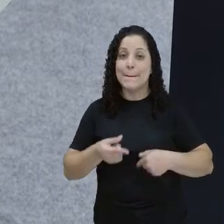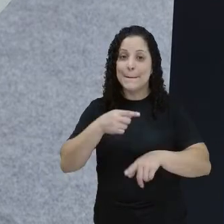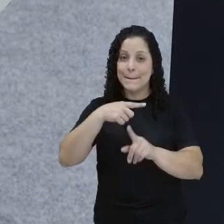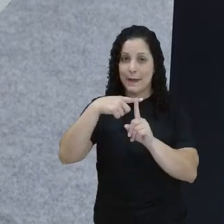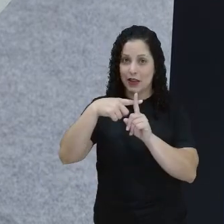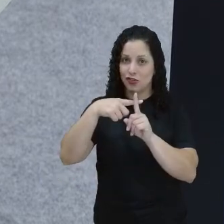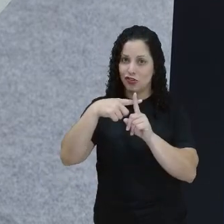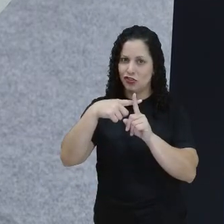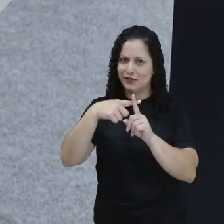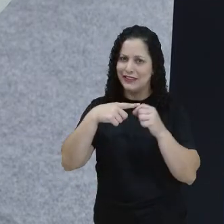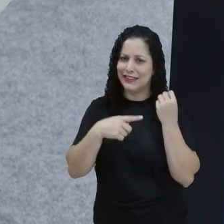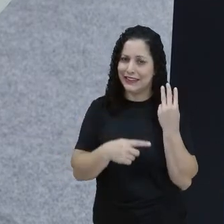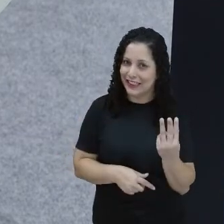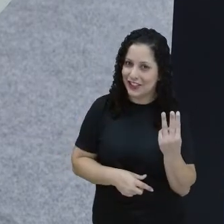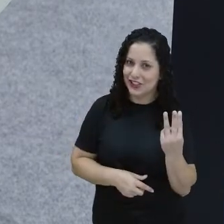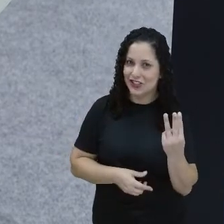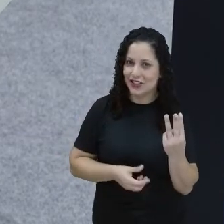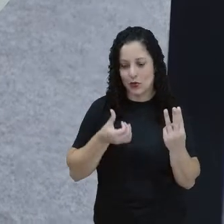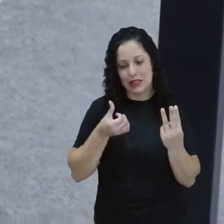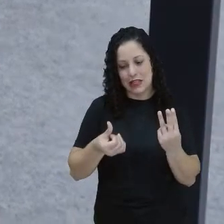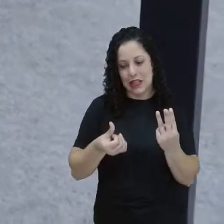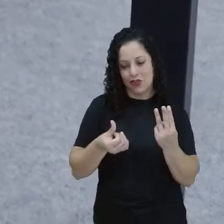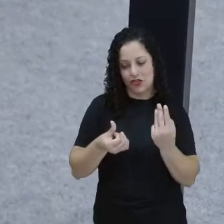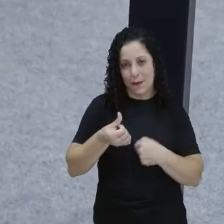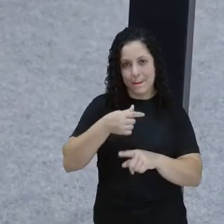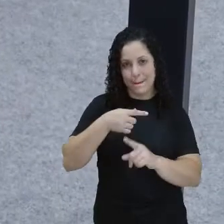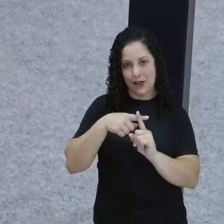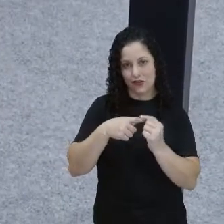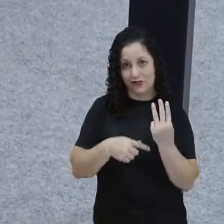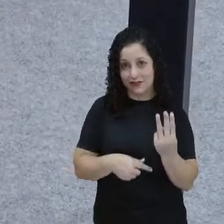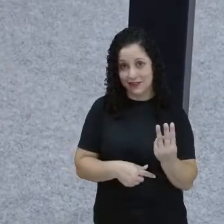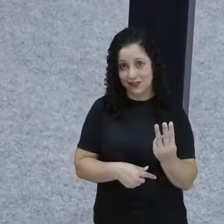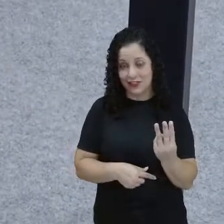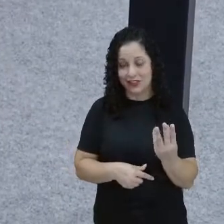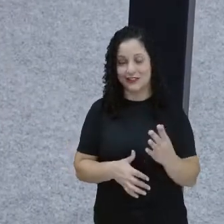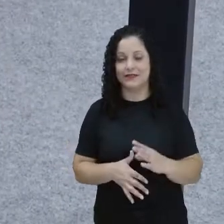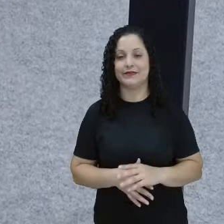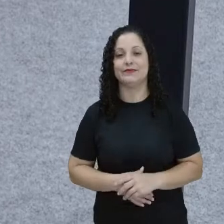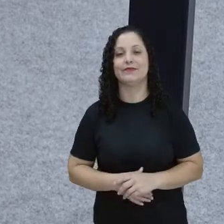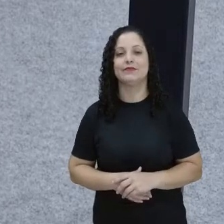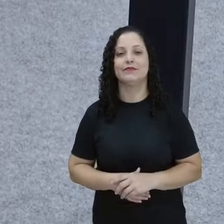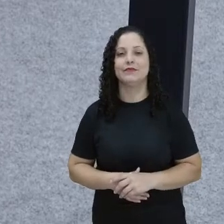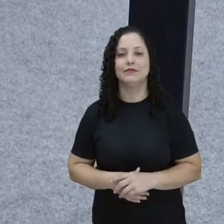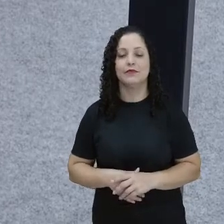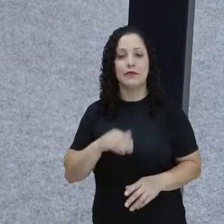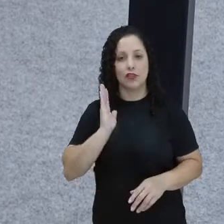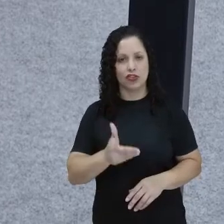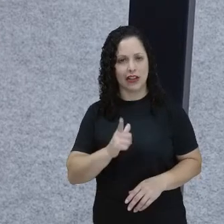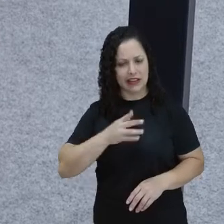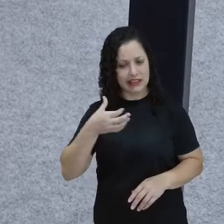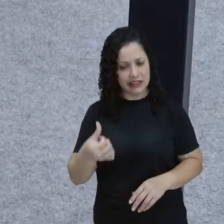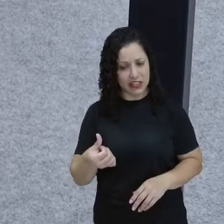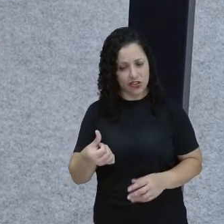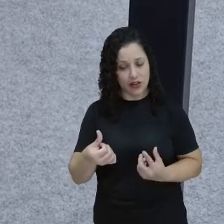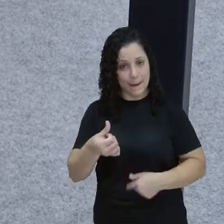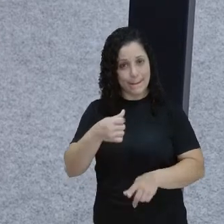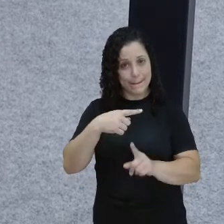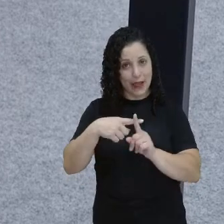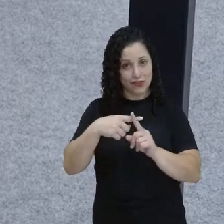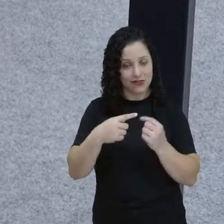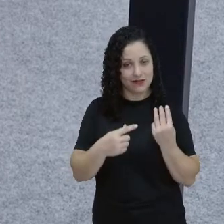quanto? Que eu falei. três. Mais três. Então, ela já tem a mesma quantidade de Duda, adicionando mais três.